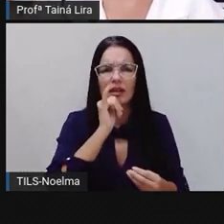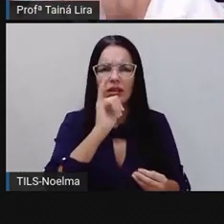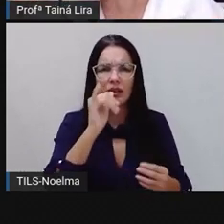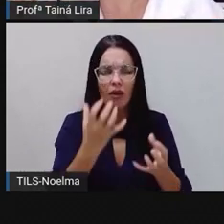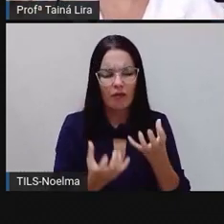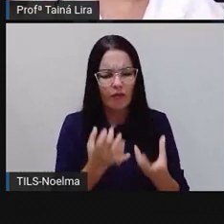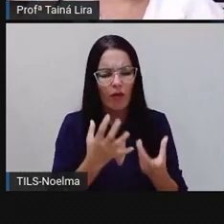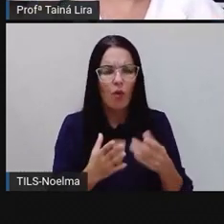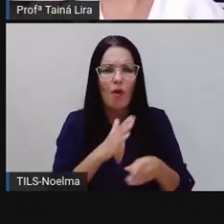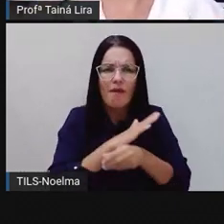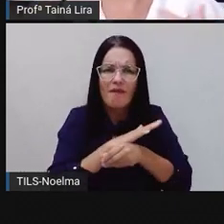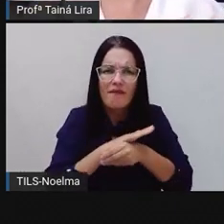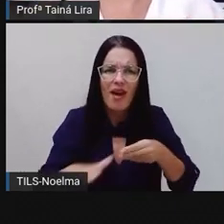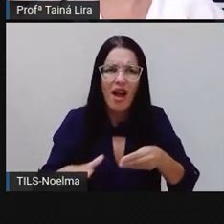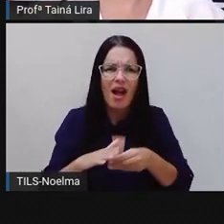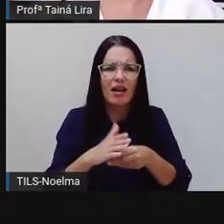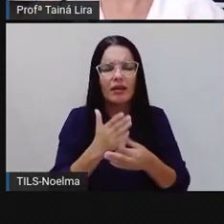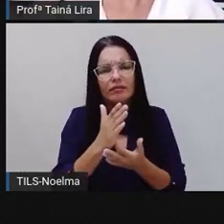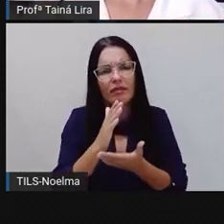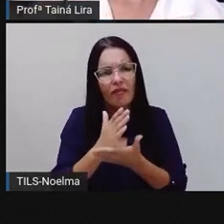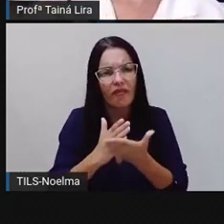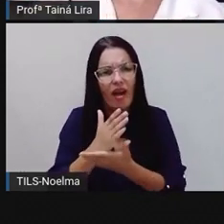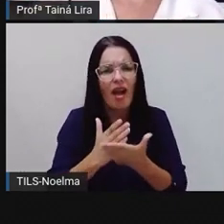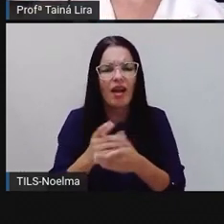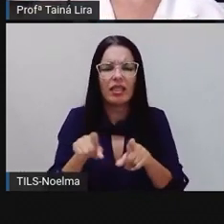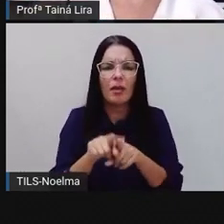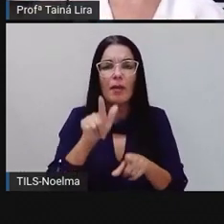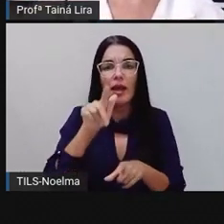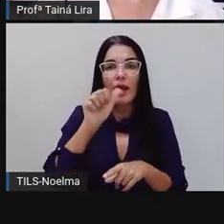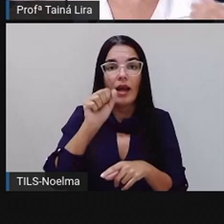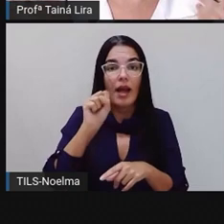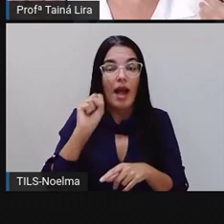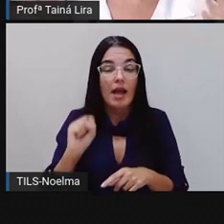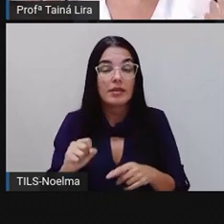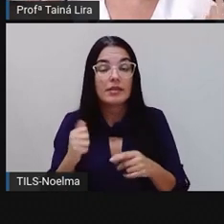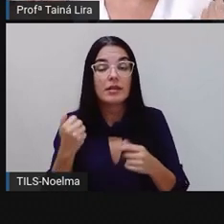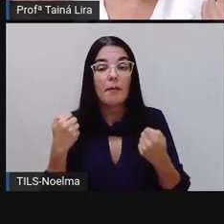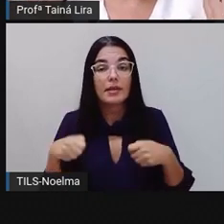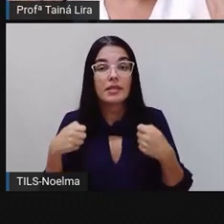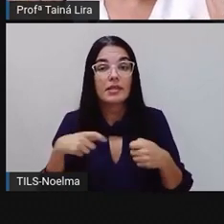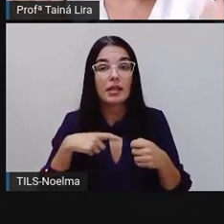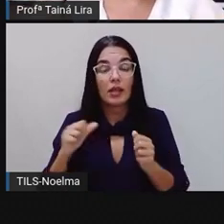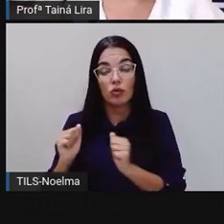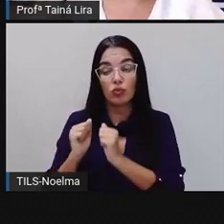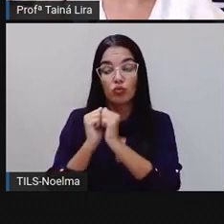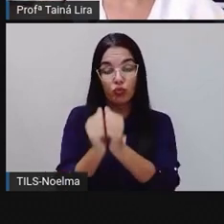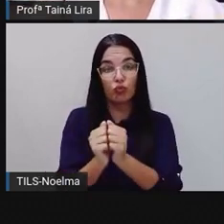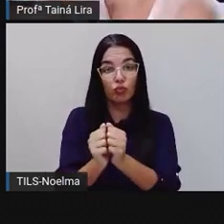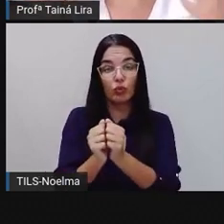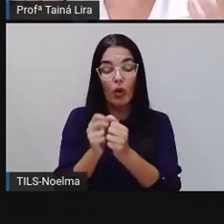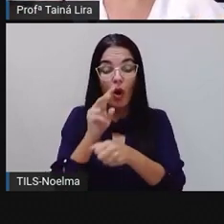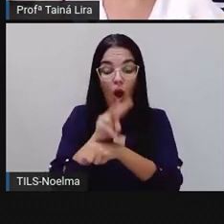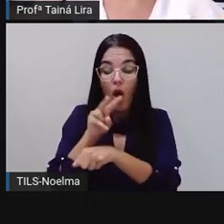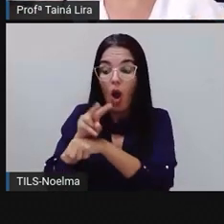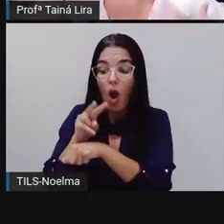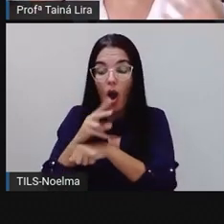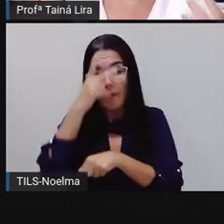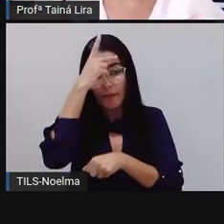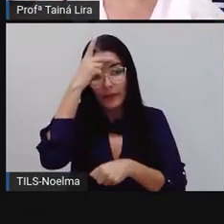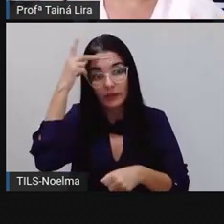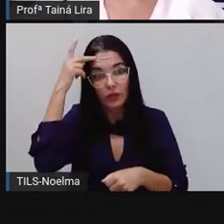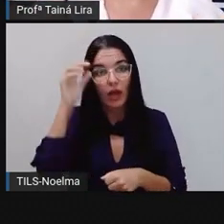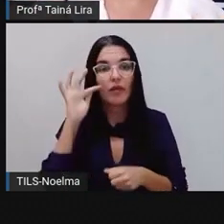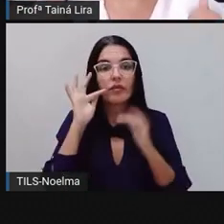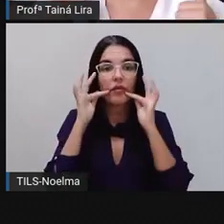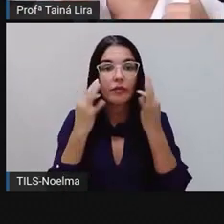faca, gás também, né, A gente precisa fazer sempre com a supervisão de um adulto, nunca